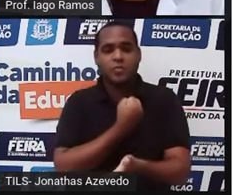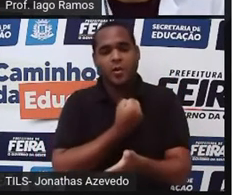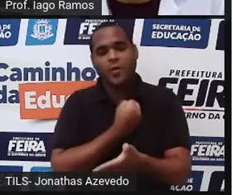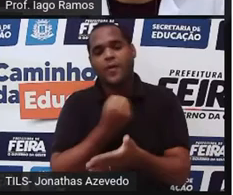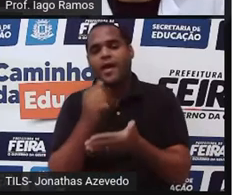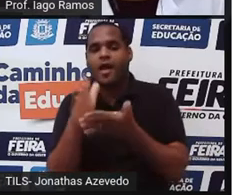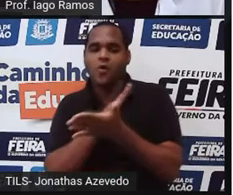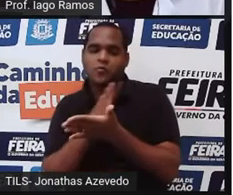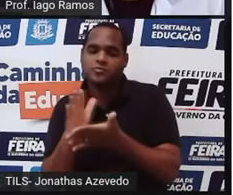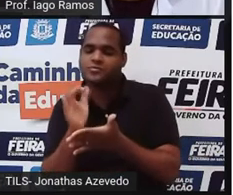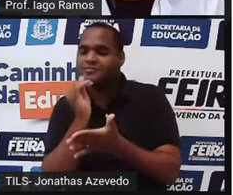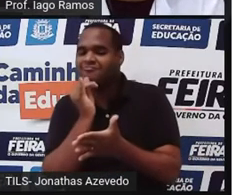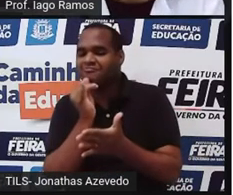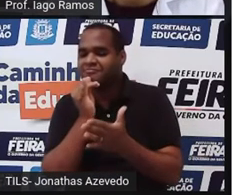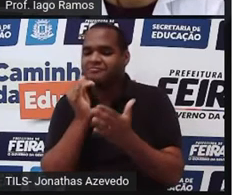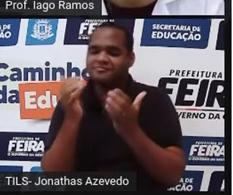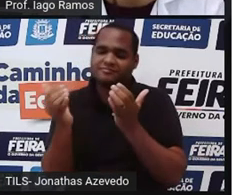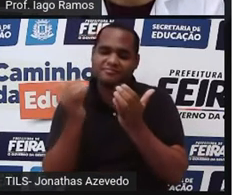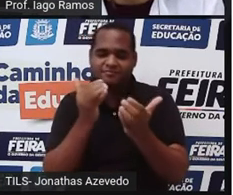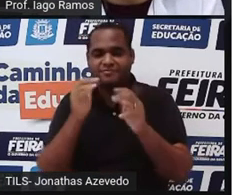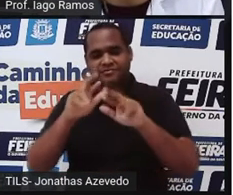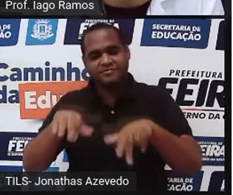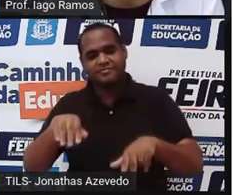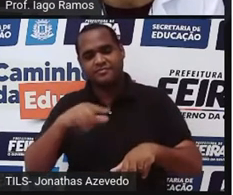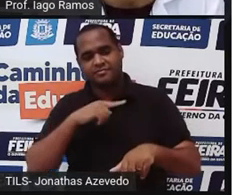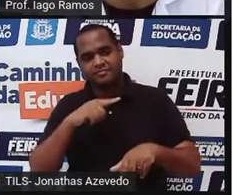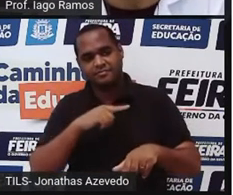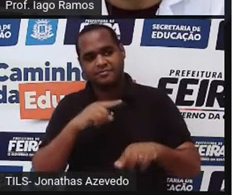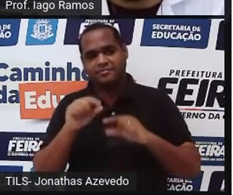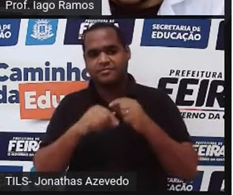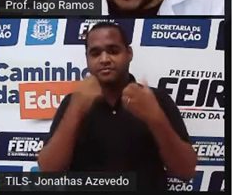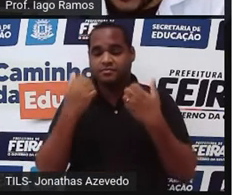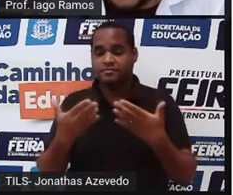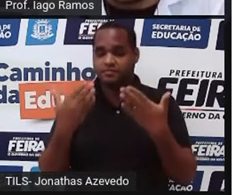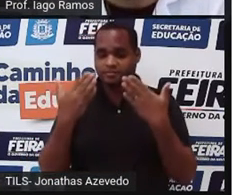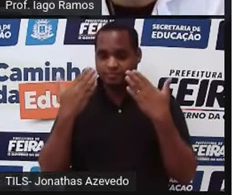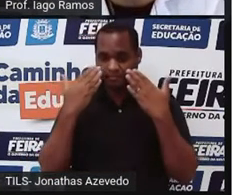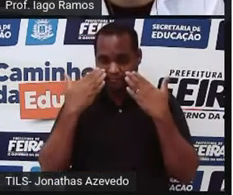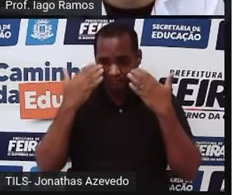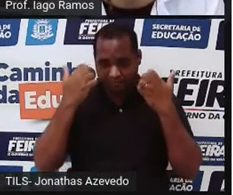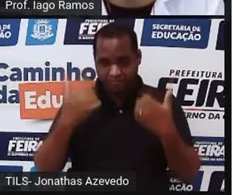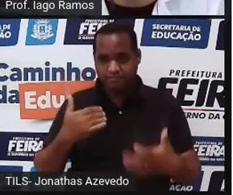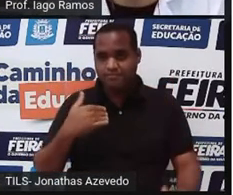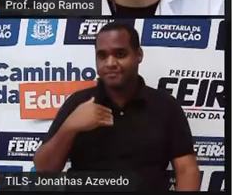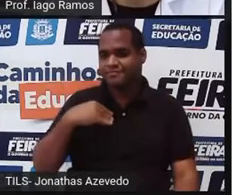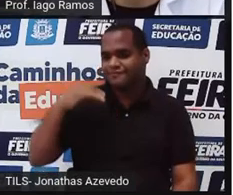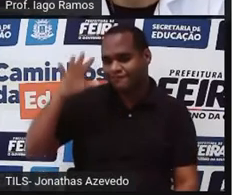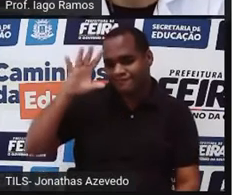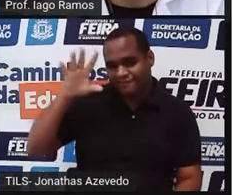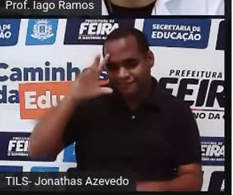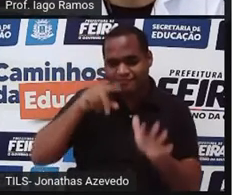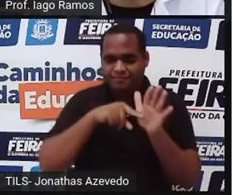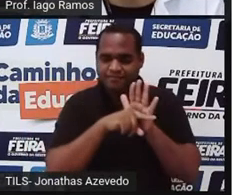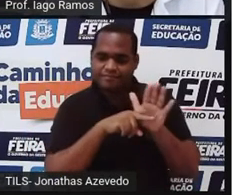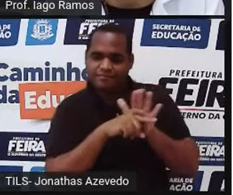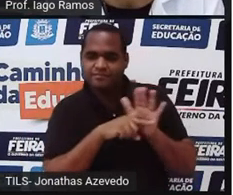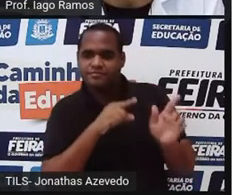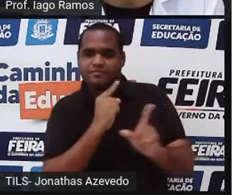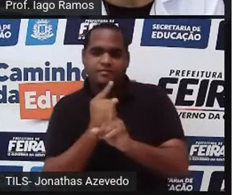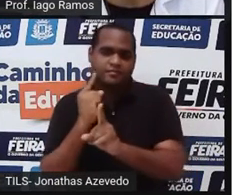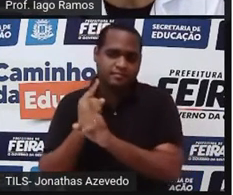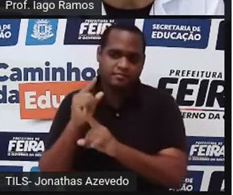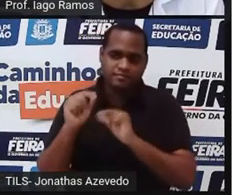exemplos, alguns números que aparecem nessa situação e que a gente pode identificar como racional.